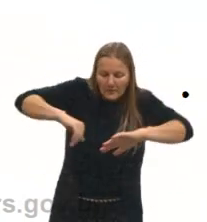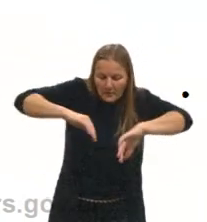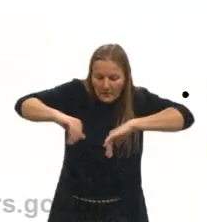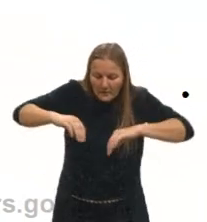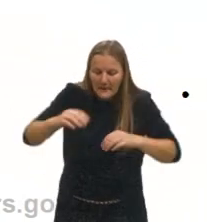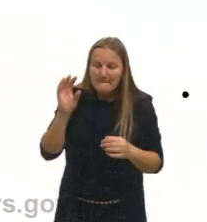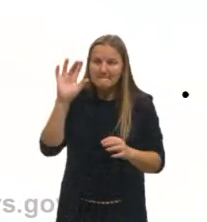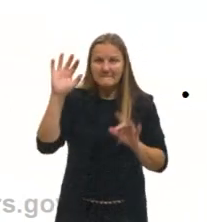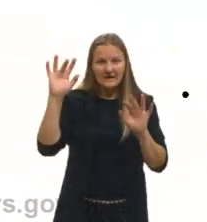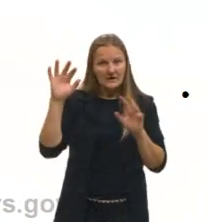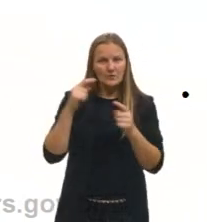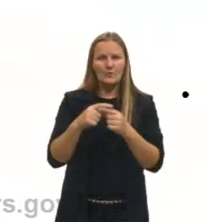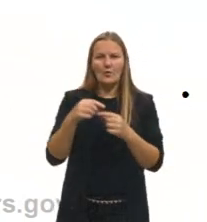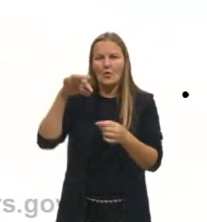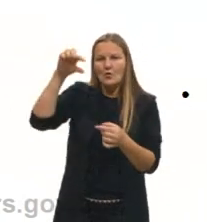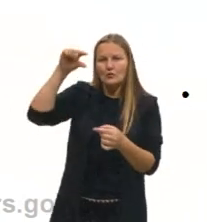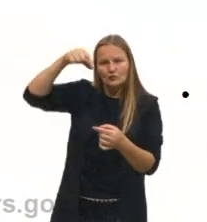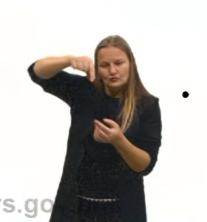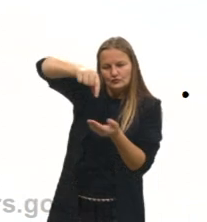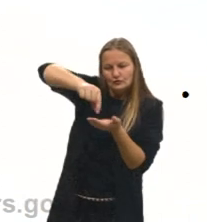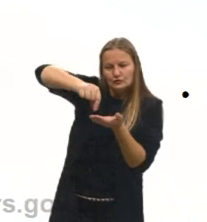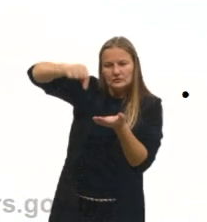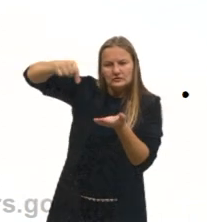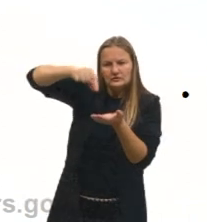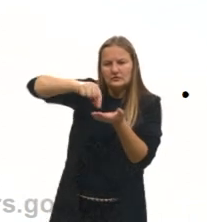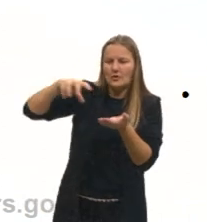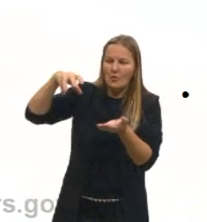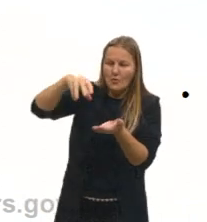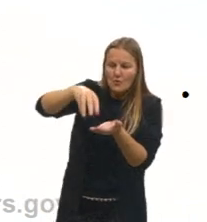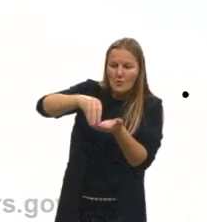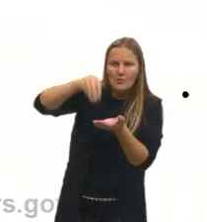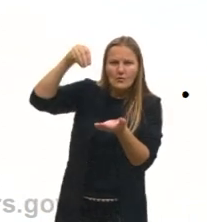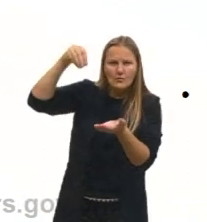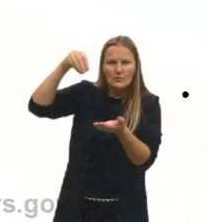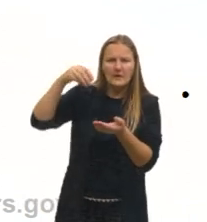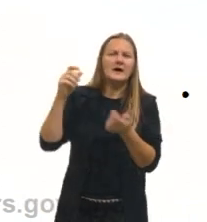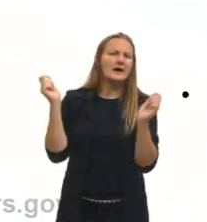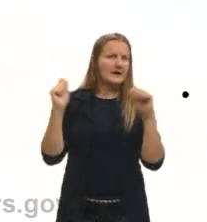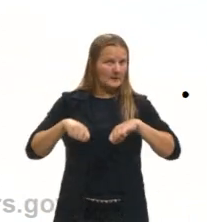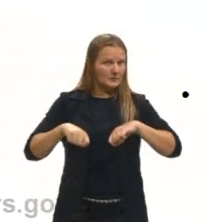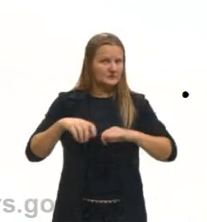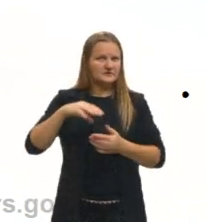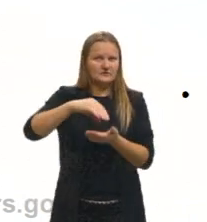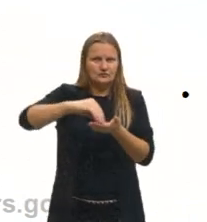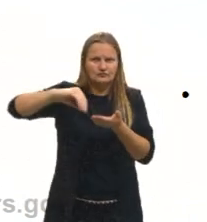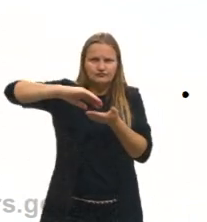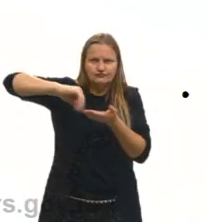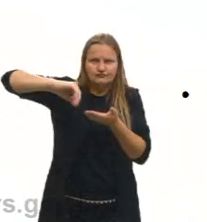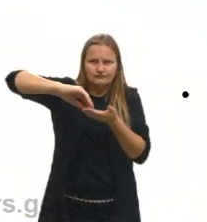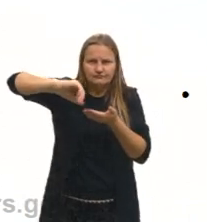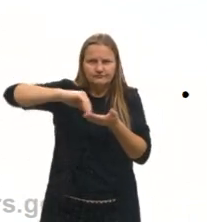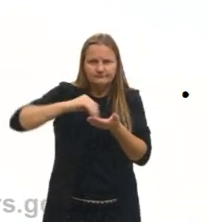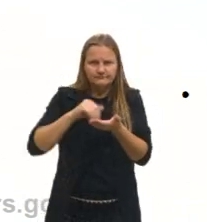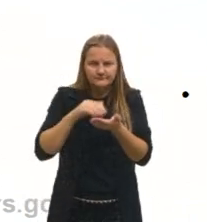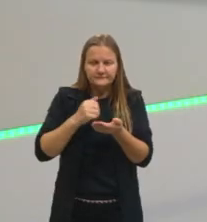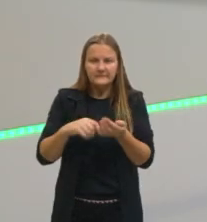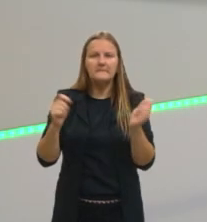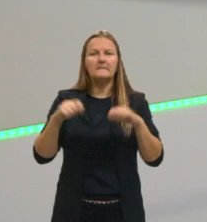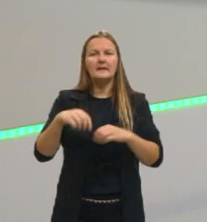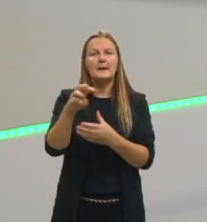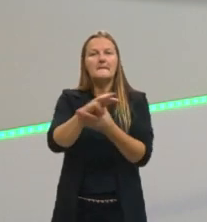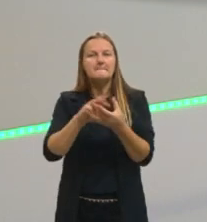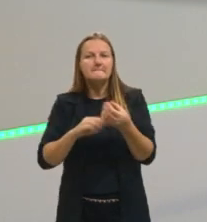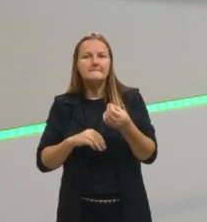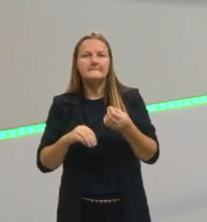Catar com a mão, catar com uma pinça, catar com um pegador, pegar mesmo, para retirar aquele componente. Então, esse é o método